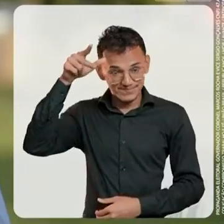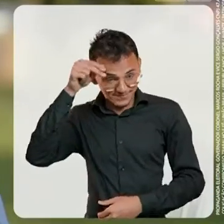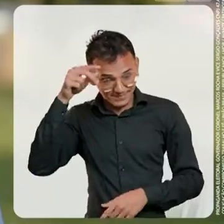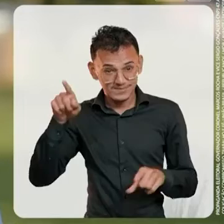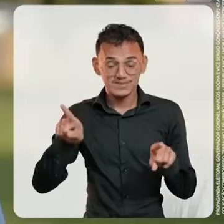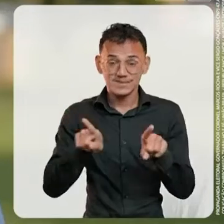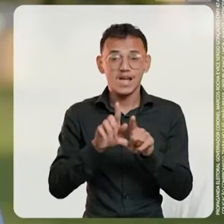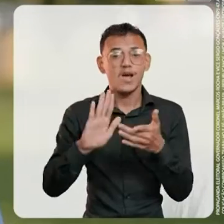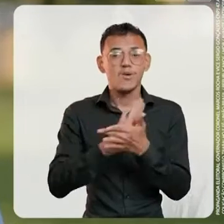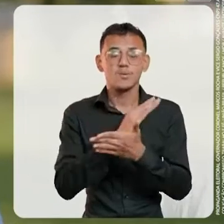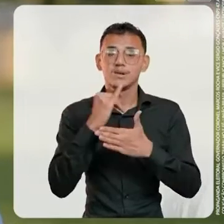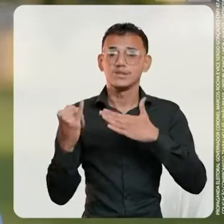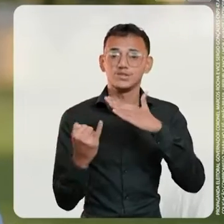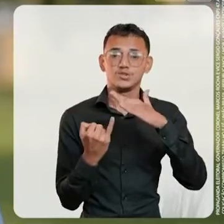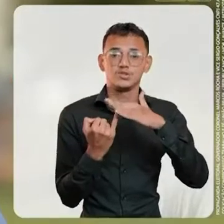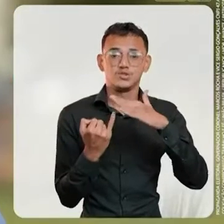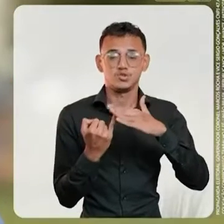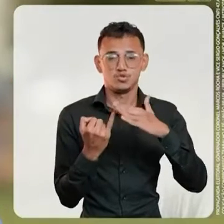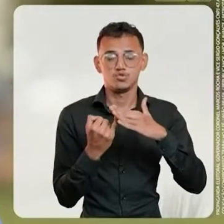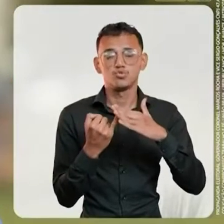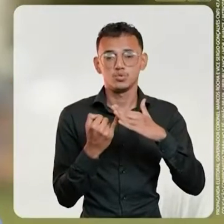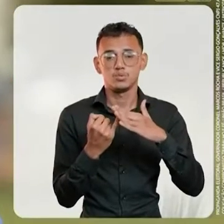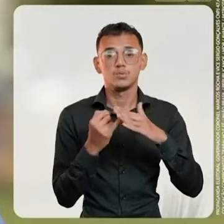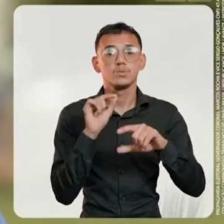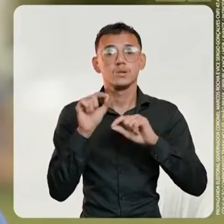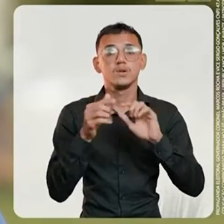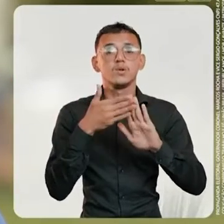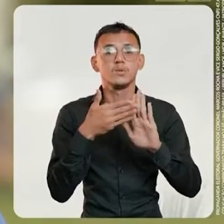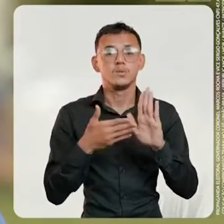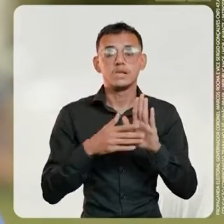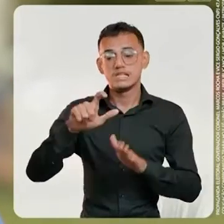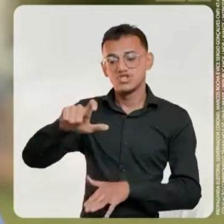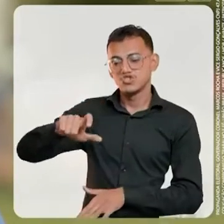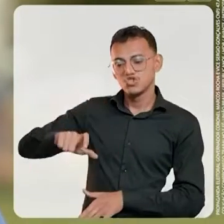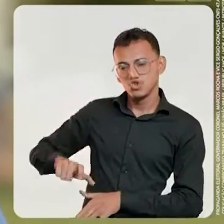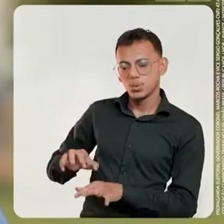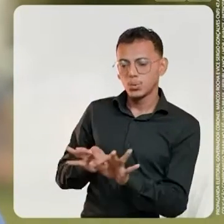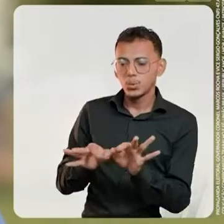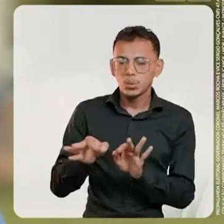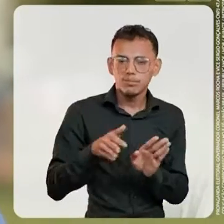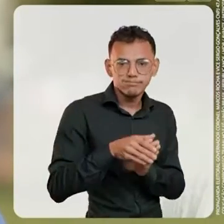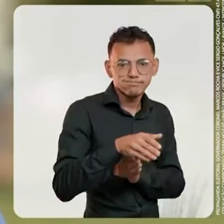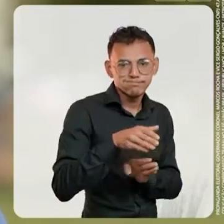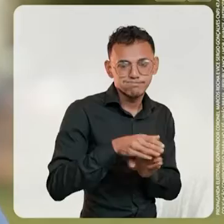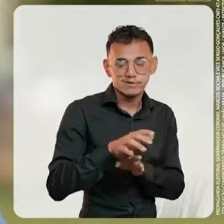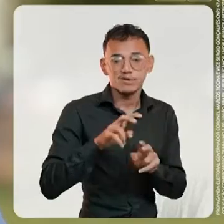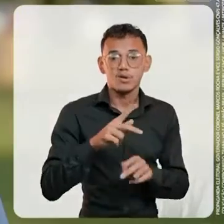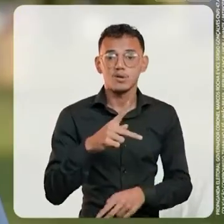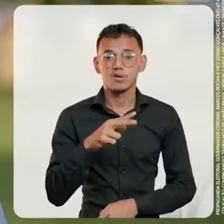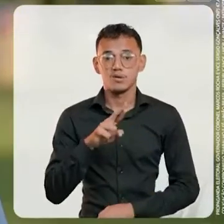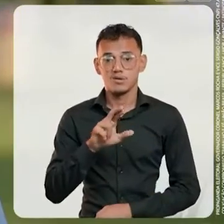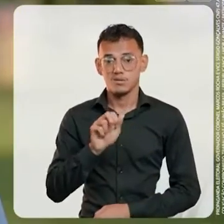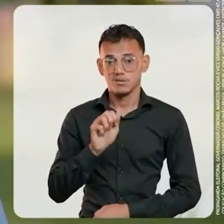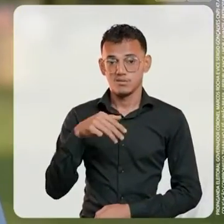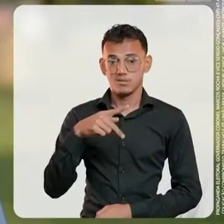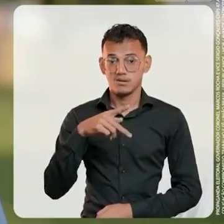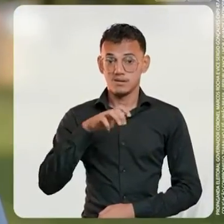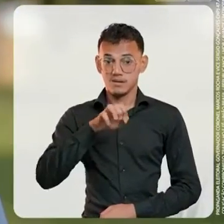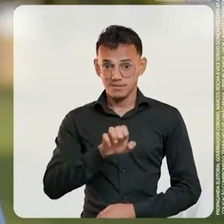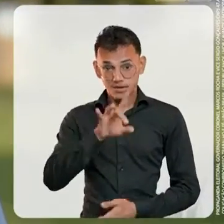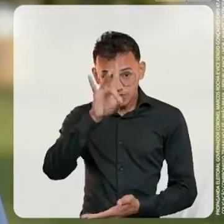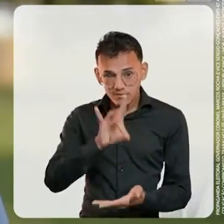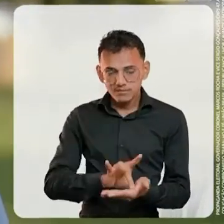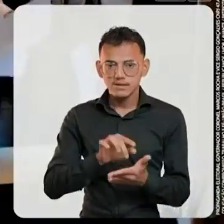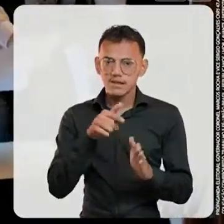e instituições financeiras credenciadas, o programa de microcrédito produtivo orientado, o PROAMP. Por meio desse programa,